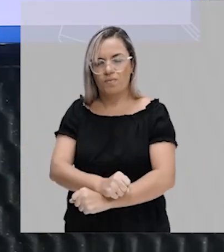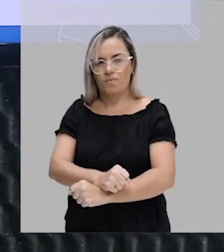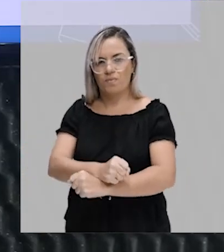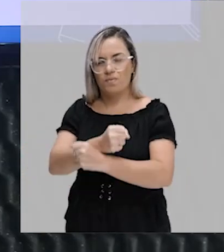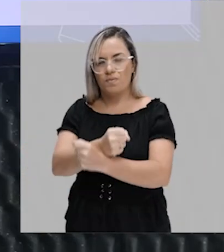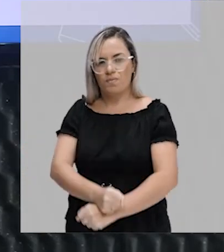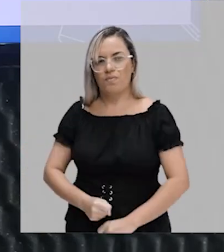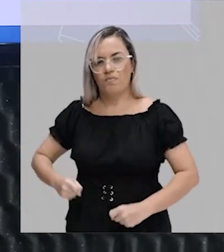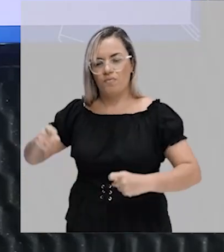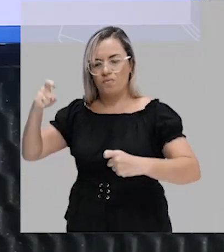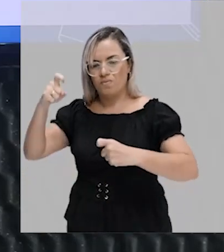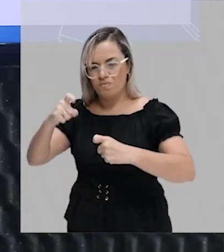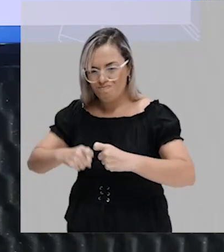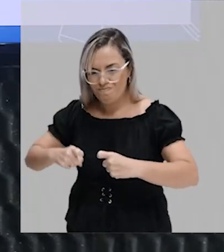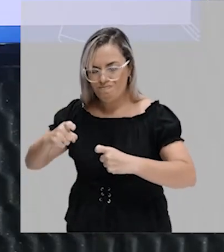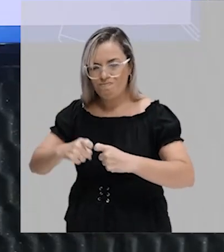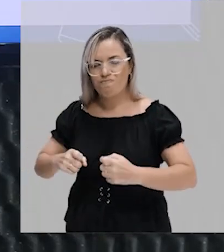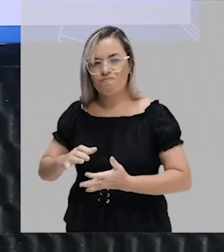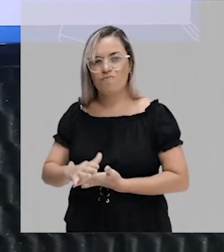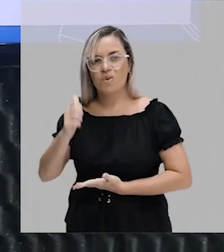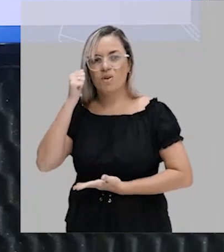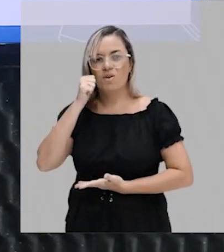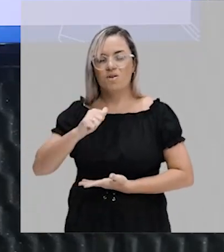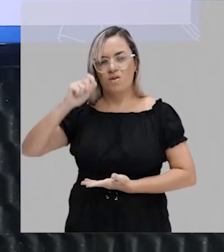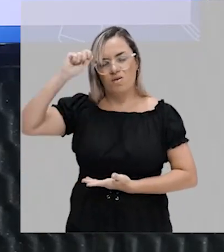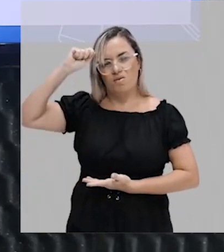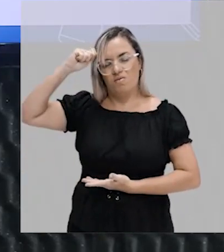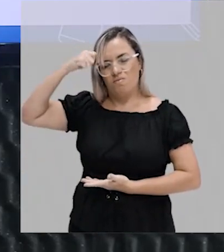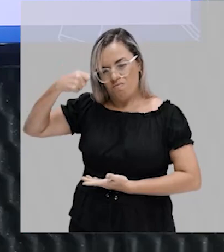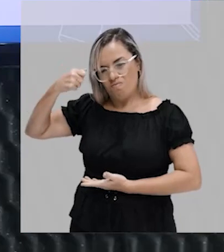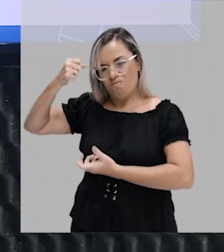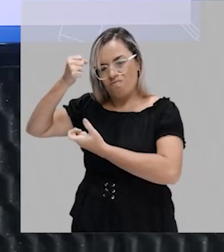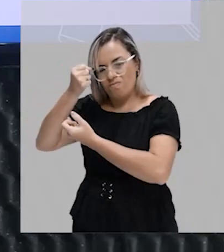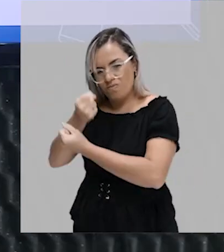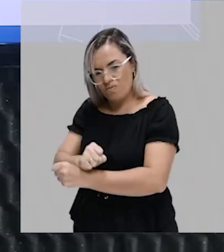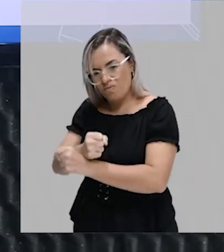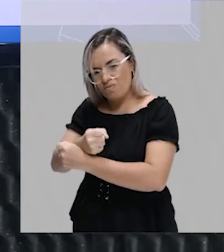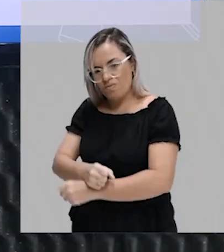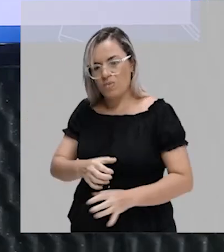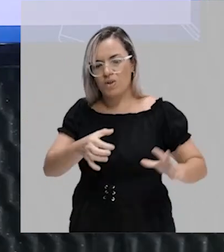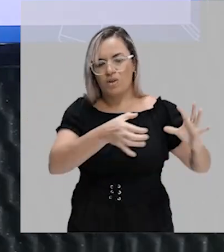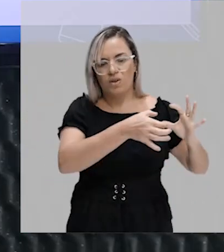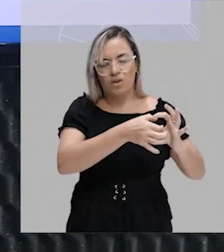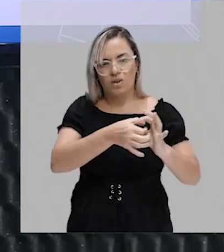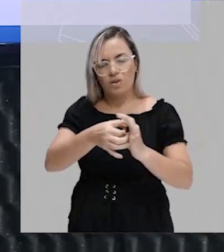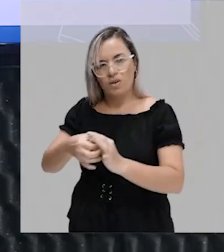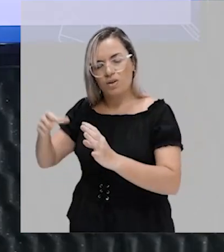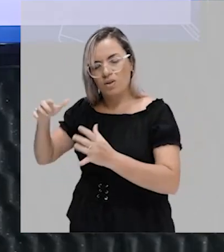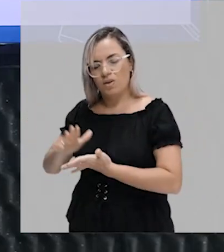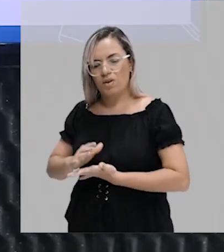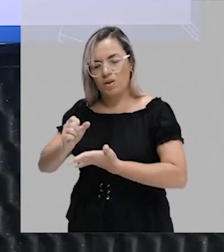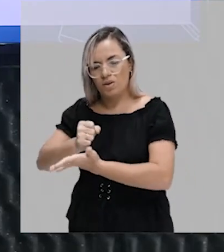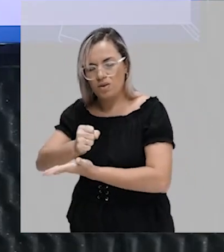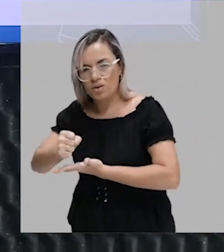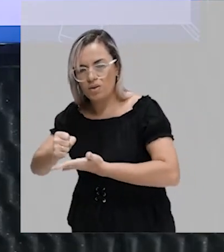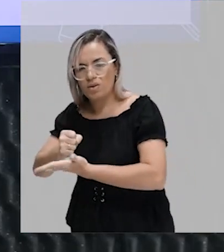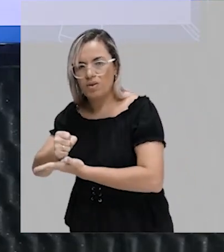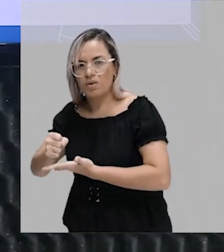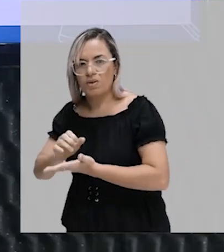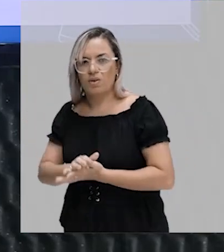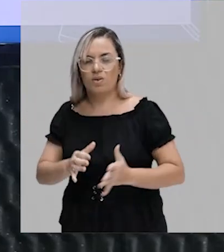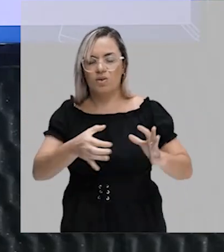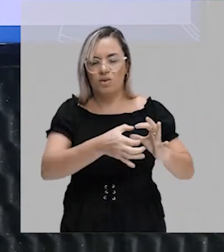das mulheres negras, sobretudo as mulheres escravizadas, nesse contexto, denotam ali uma situação